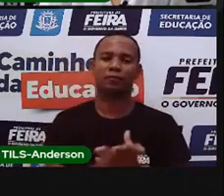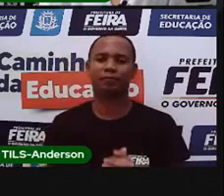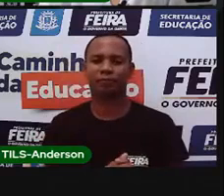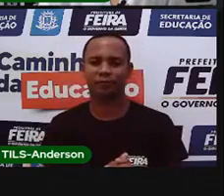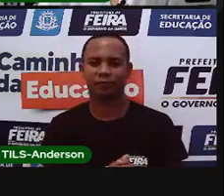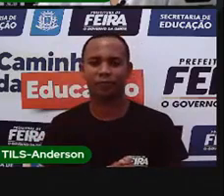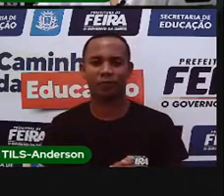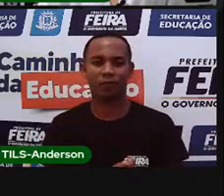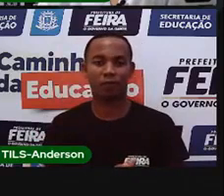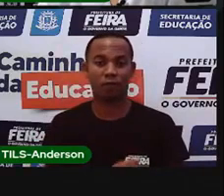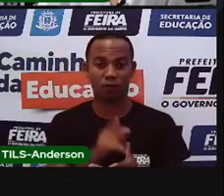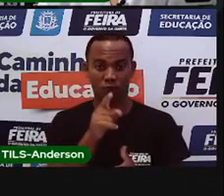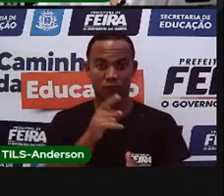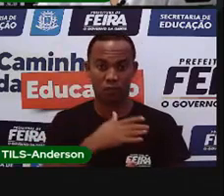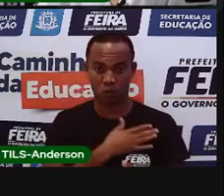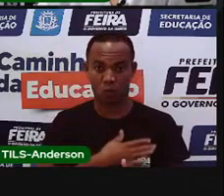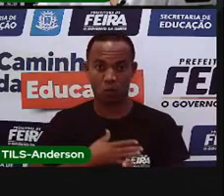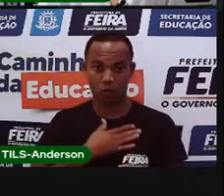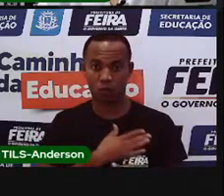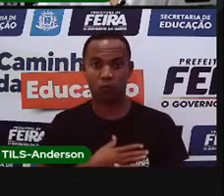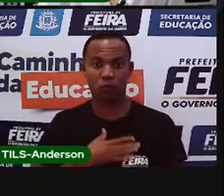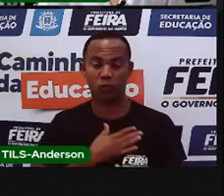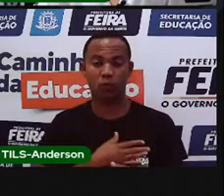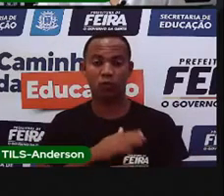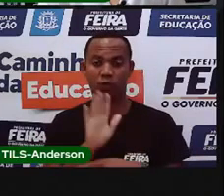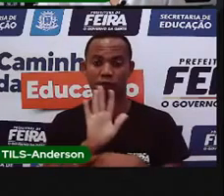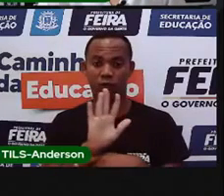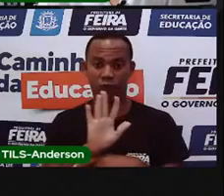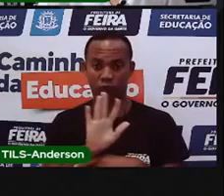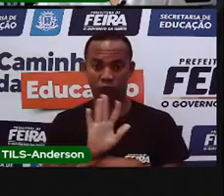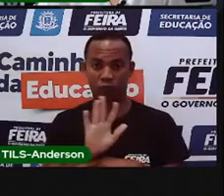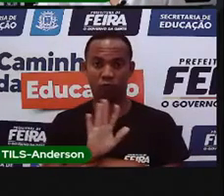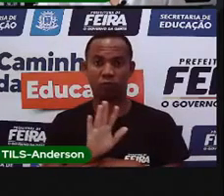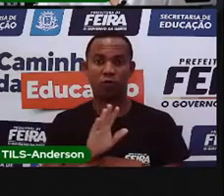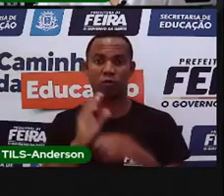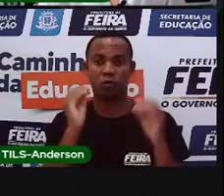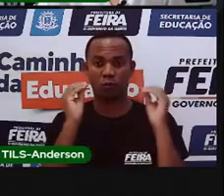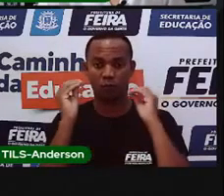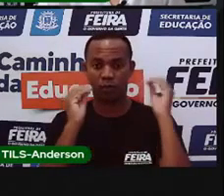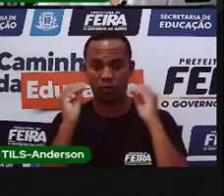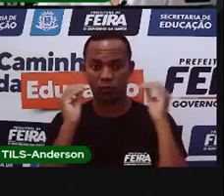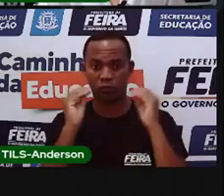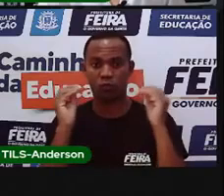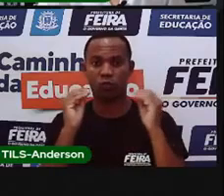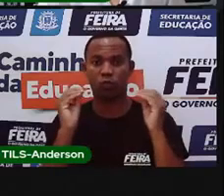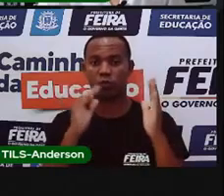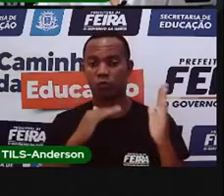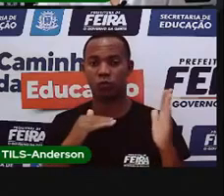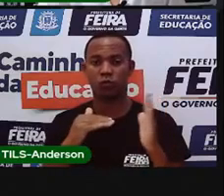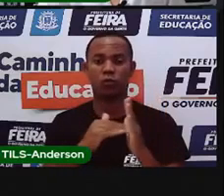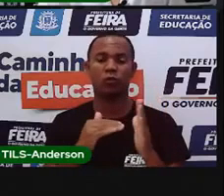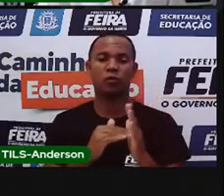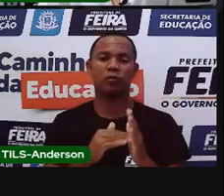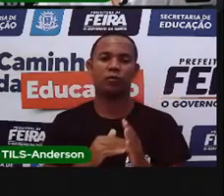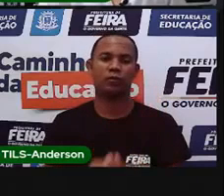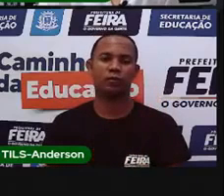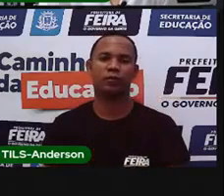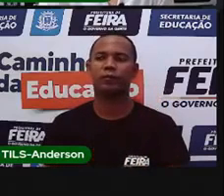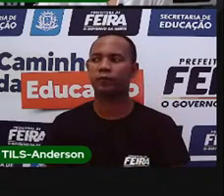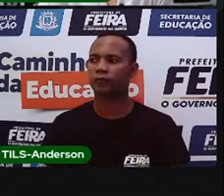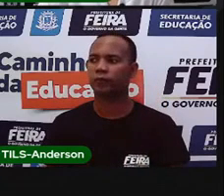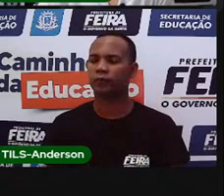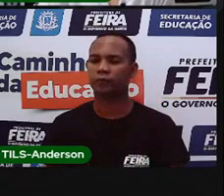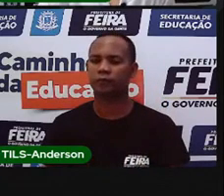Bom, pessoal, espero que vocês tenham gostado do vídeo. Um beijo a todos e até